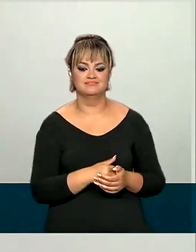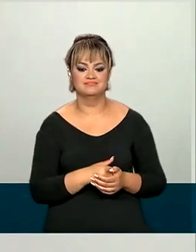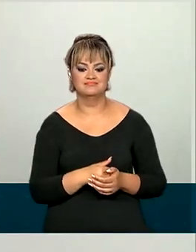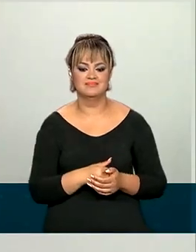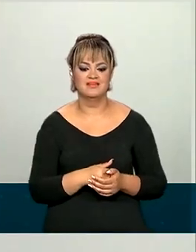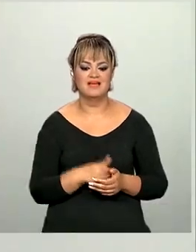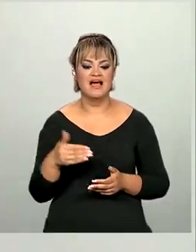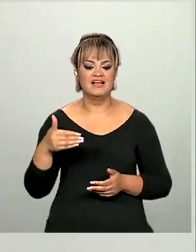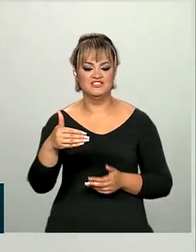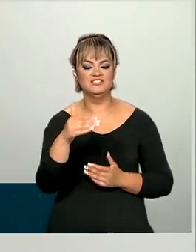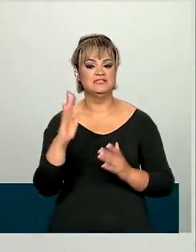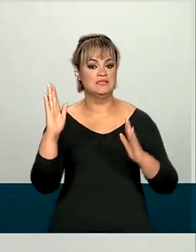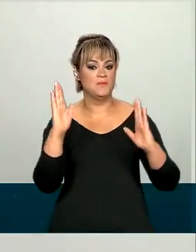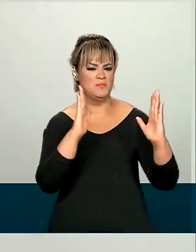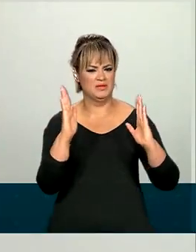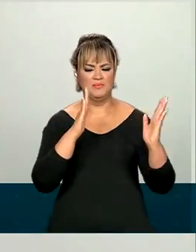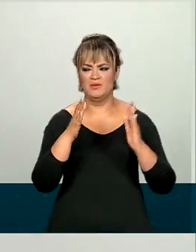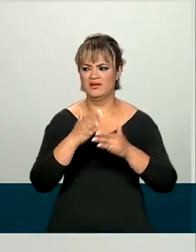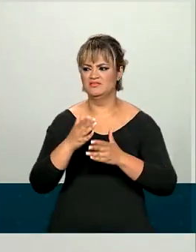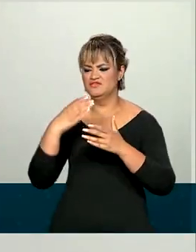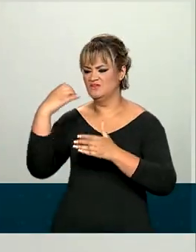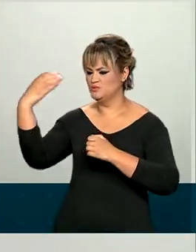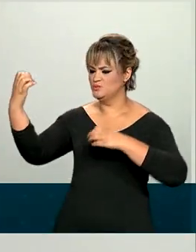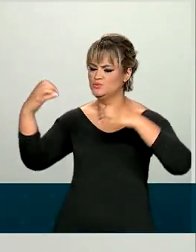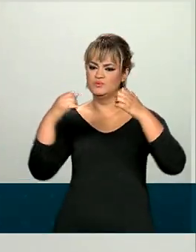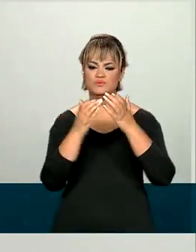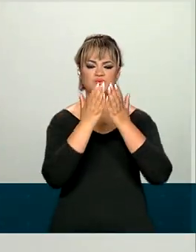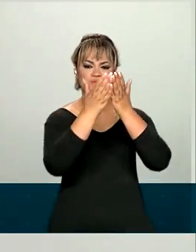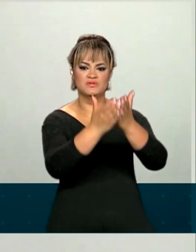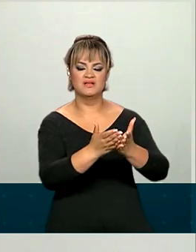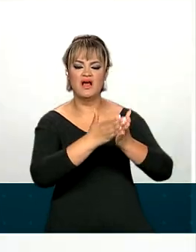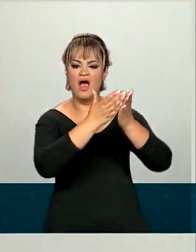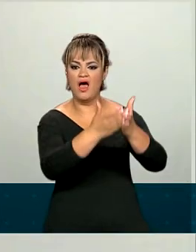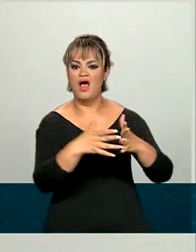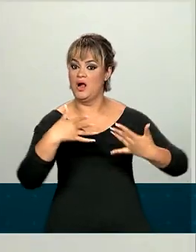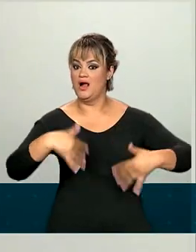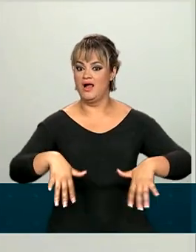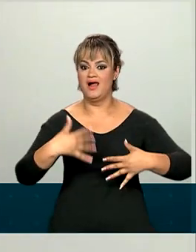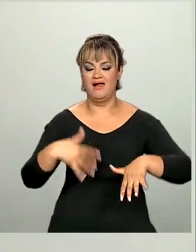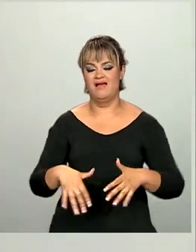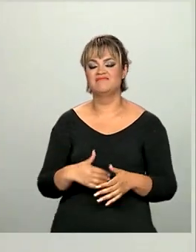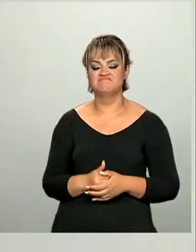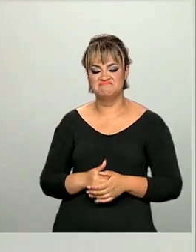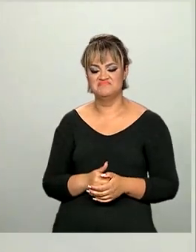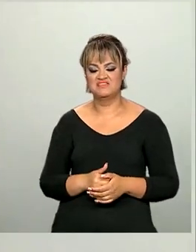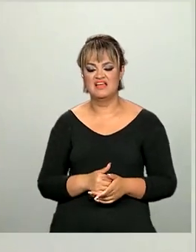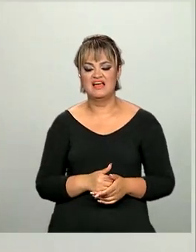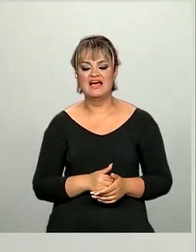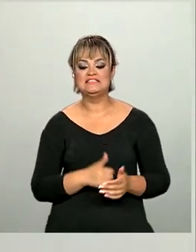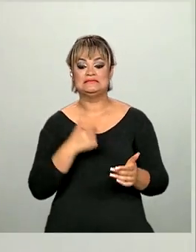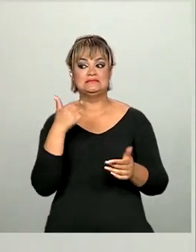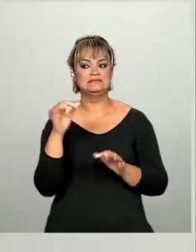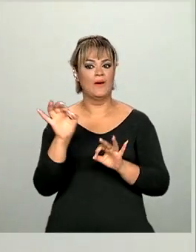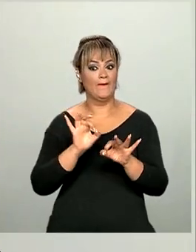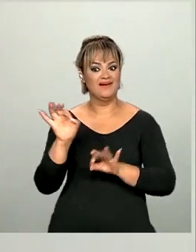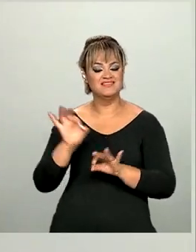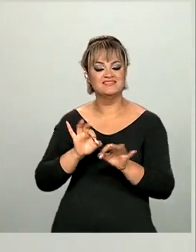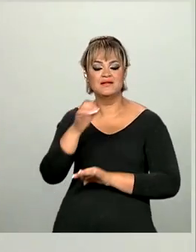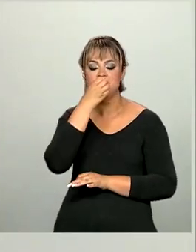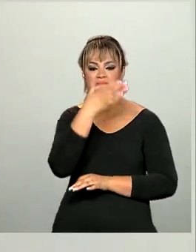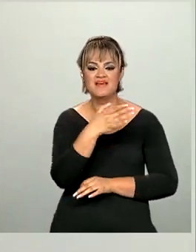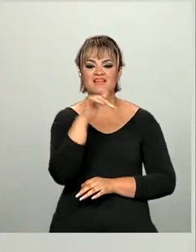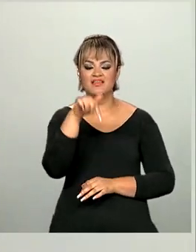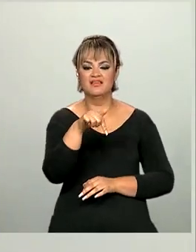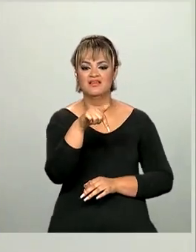Teremos a maior temporada de navios de cruzeiro dos últimos dez anos. Nós estamos trabalhando para que a gente possa ter, no nosso